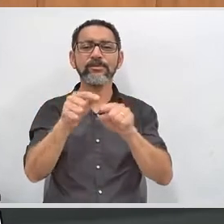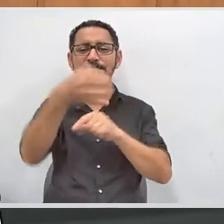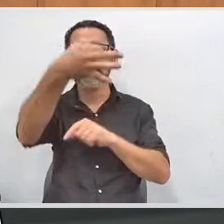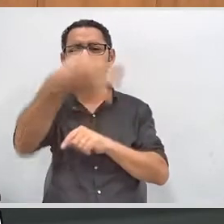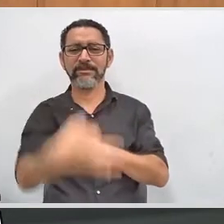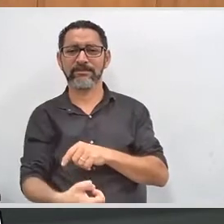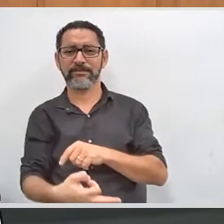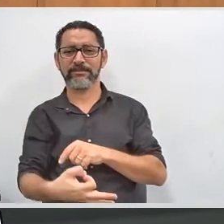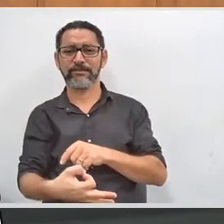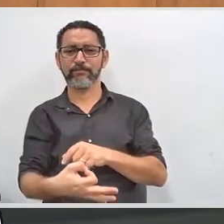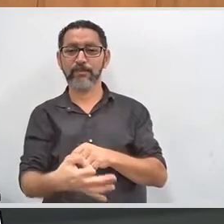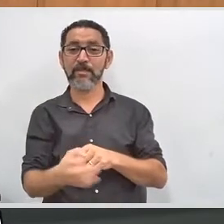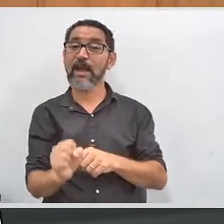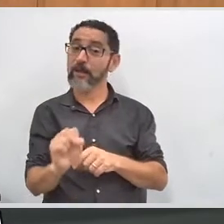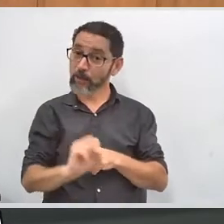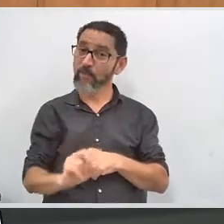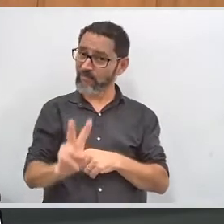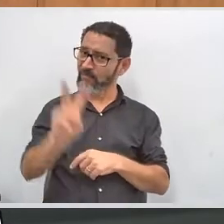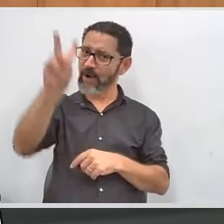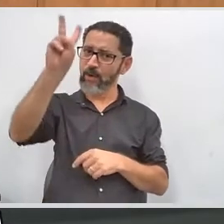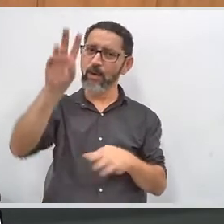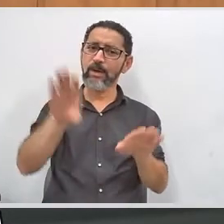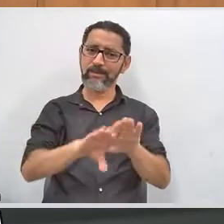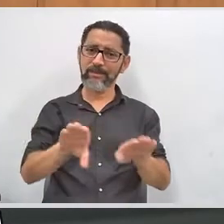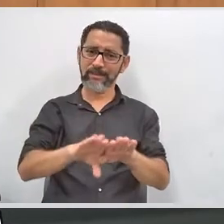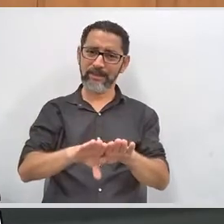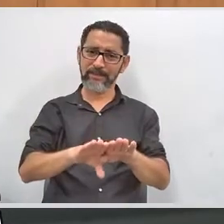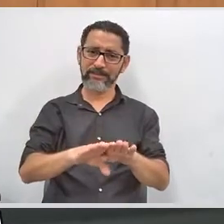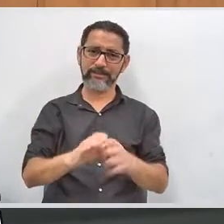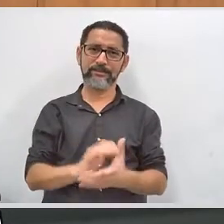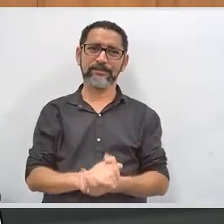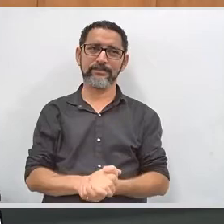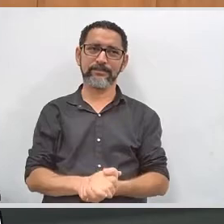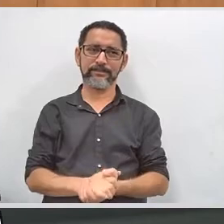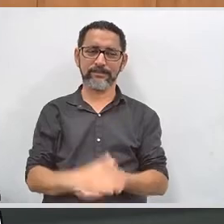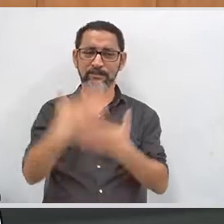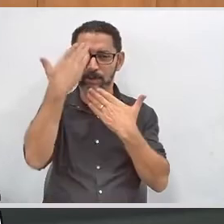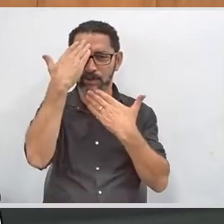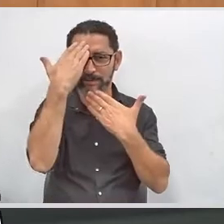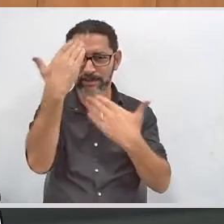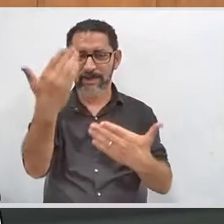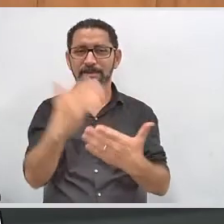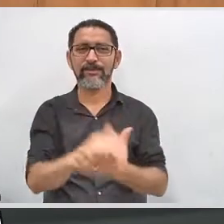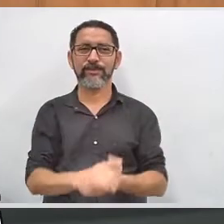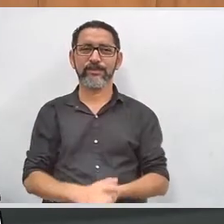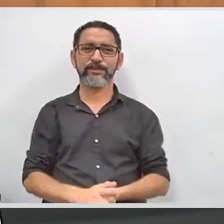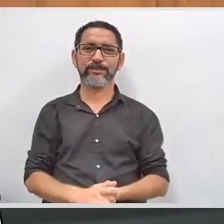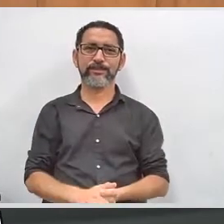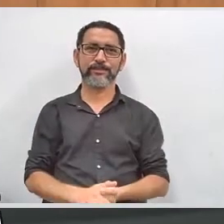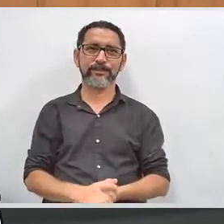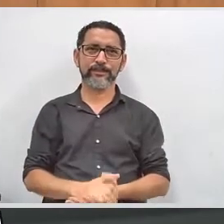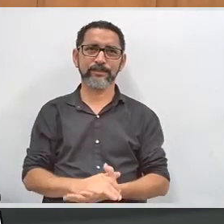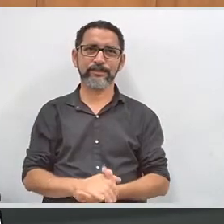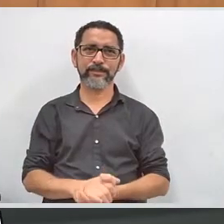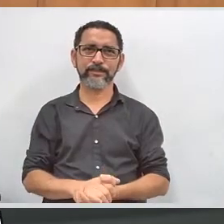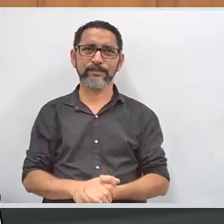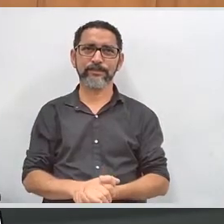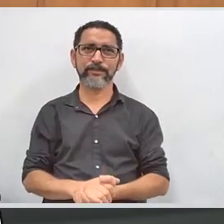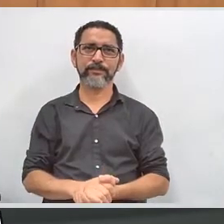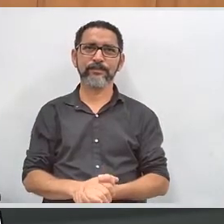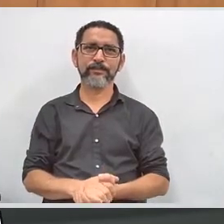verdadeiramente concretizada, valorizada e comungada. Muito bem. Muito obrigado, Ana Vilma.